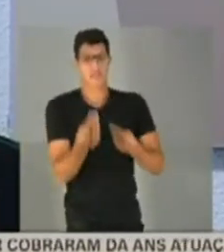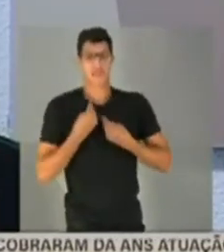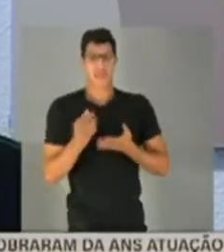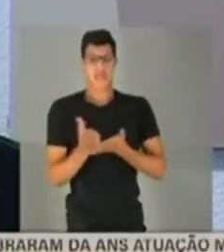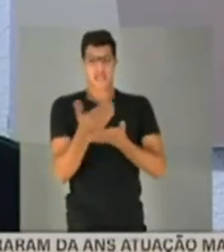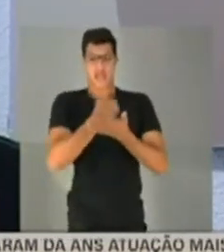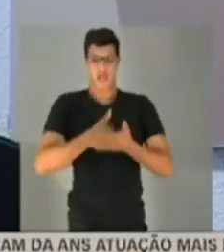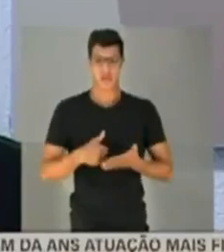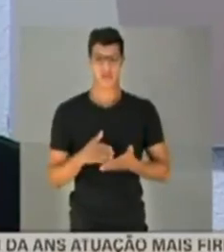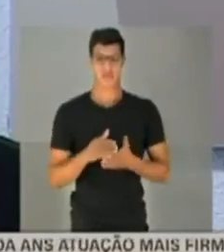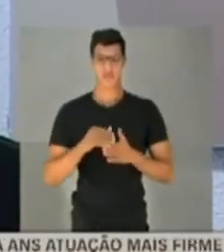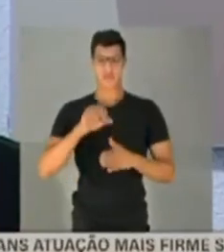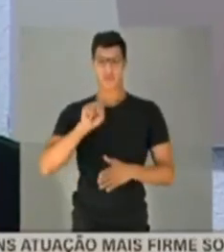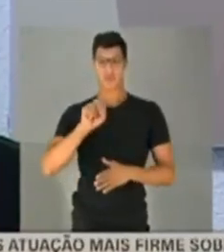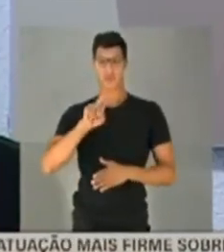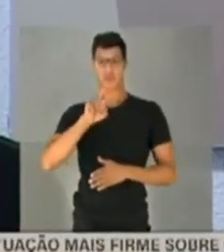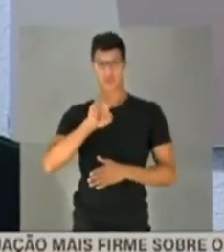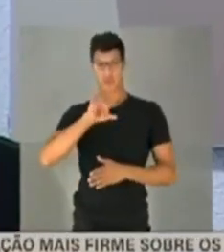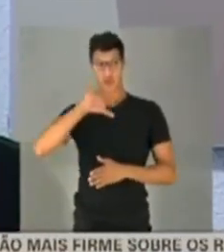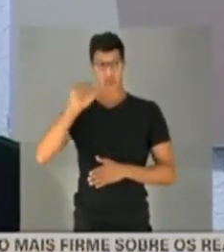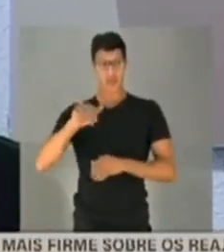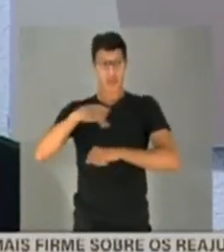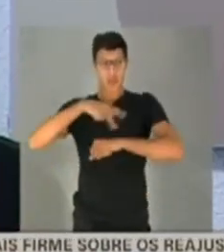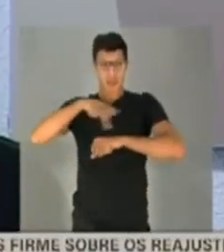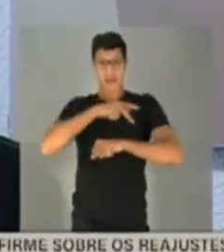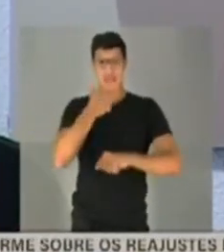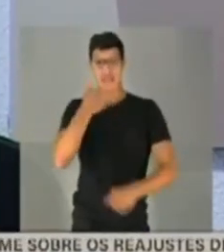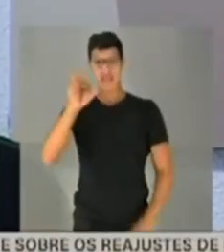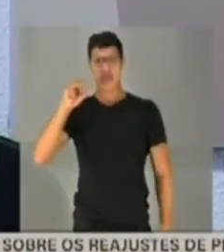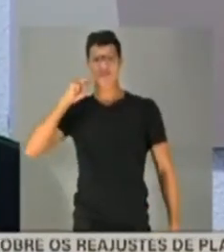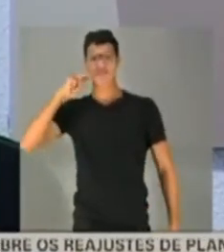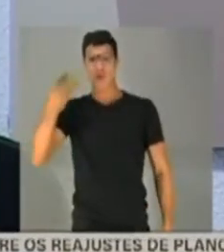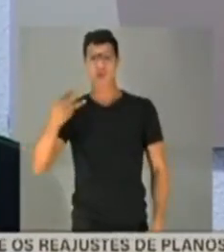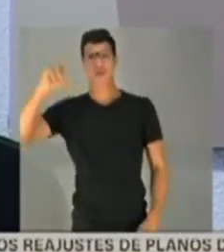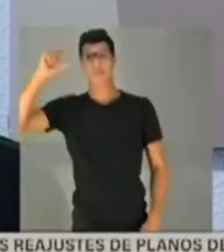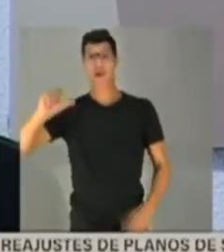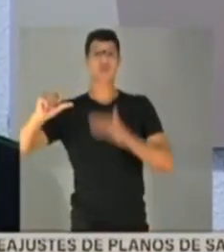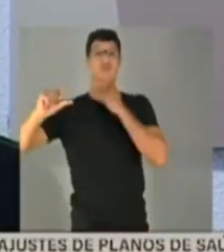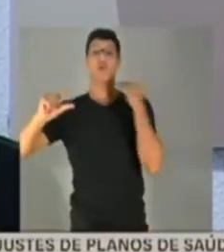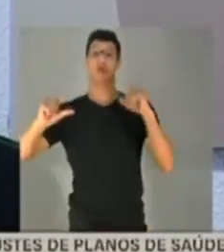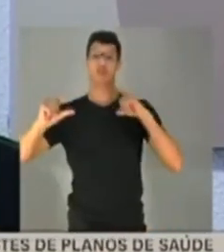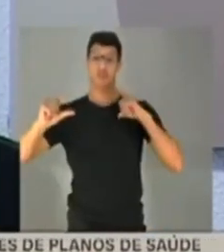A Suécia é dos países com mais de 10 milhões de habitantes que menos mortes teve.